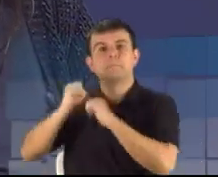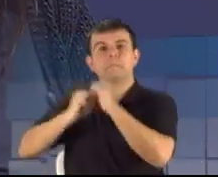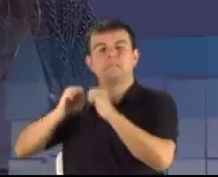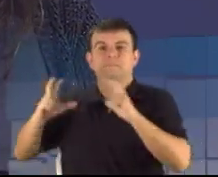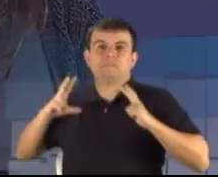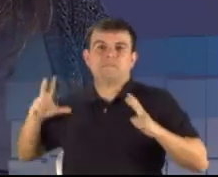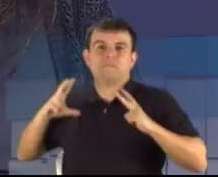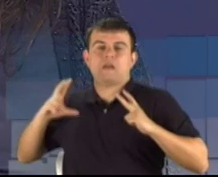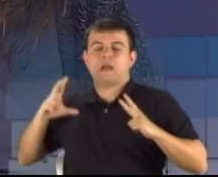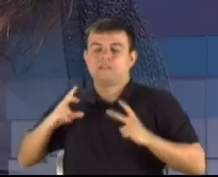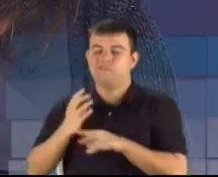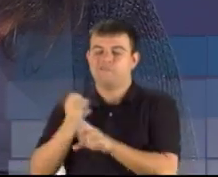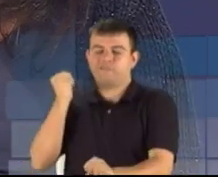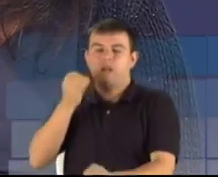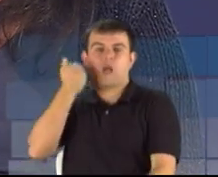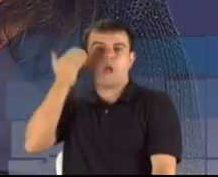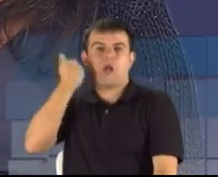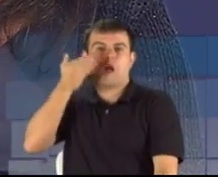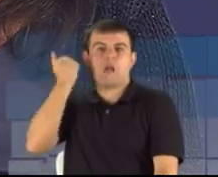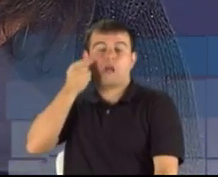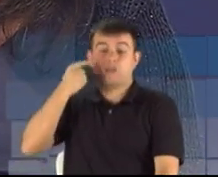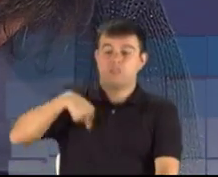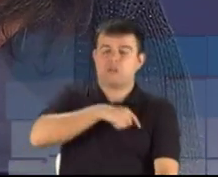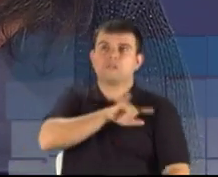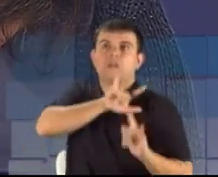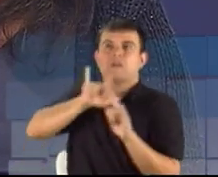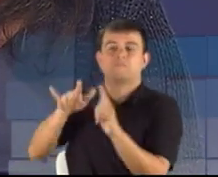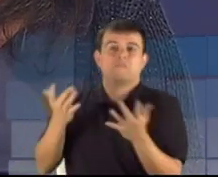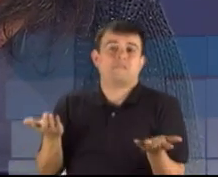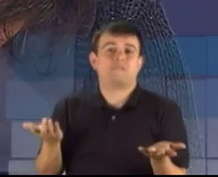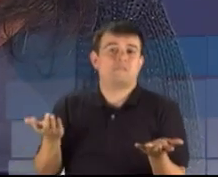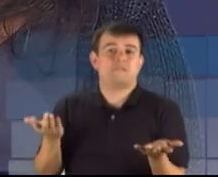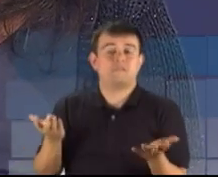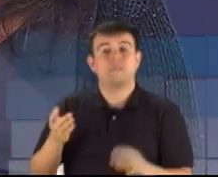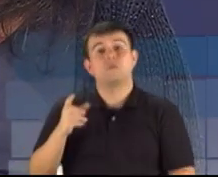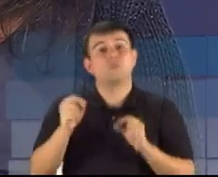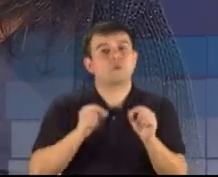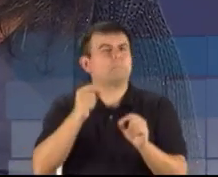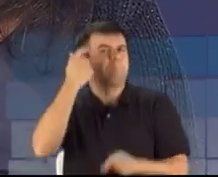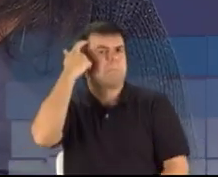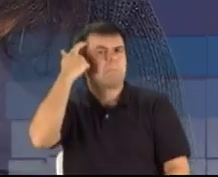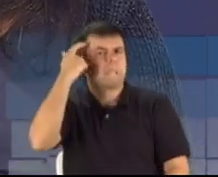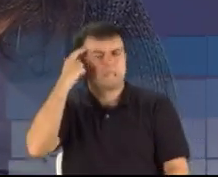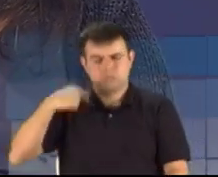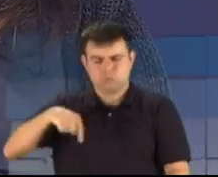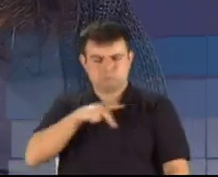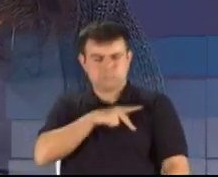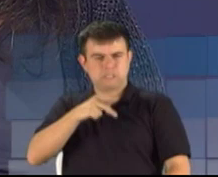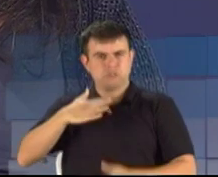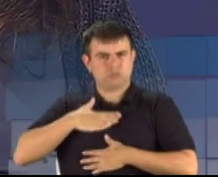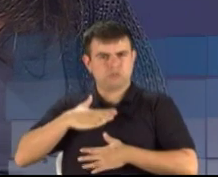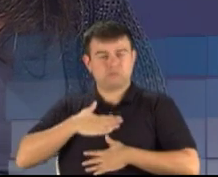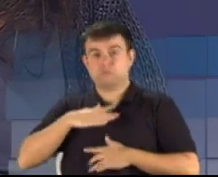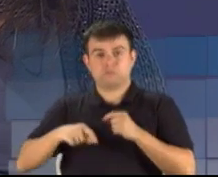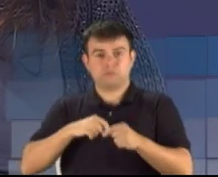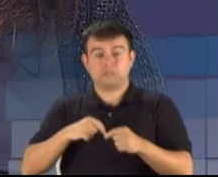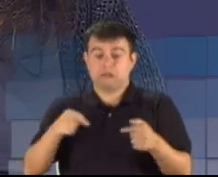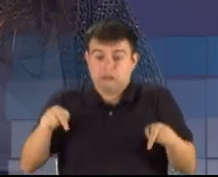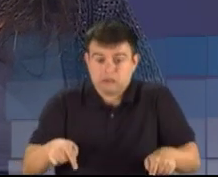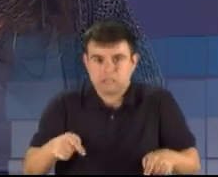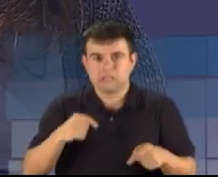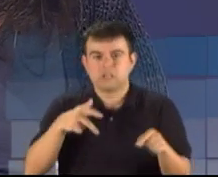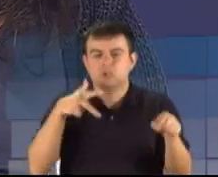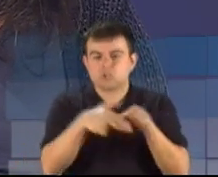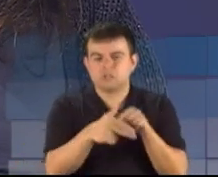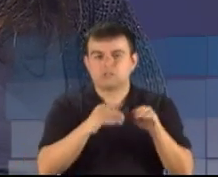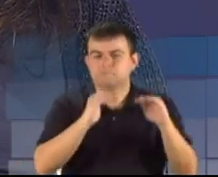Mas, indo para a tua pergunta, então, como que o PSOL pensa de estrutura? Aqui a gente ouviu falar muito em corte de CC, corte